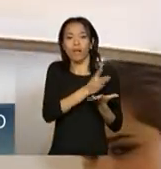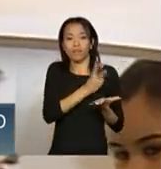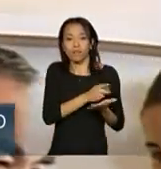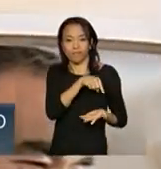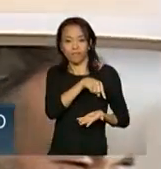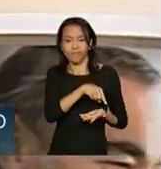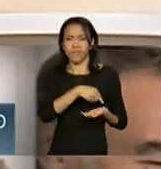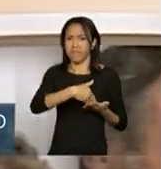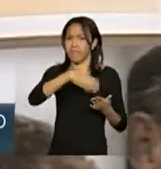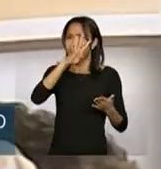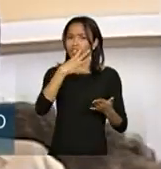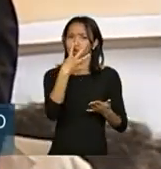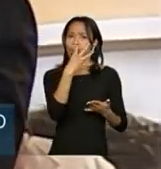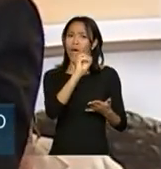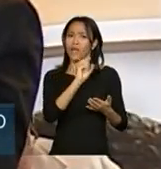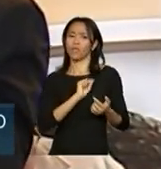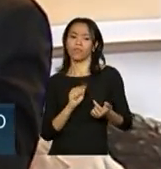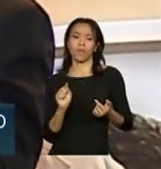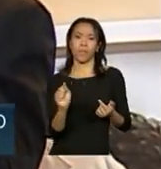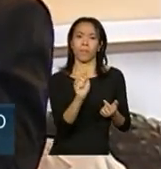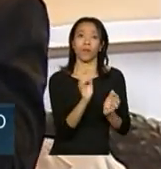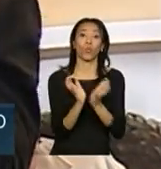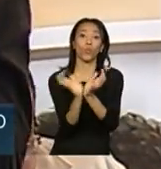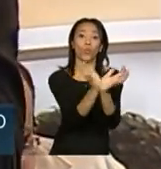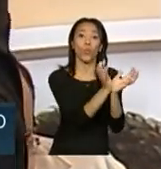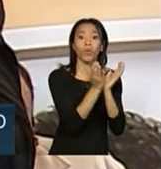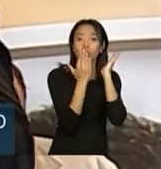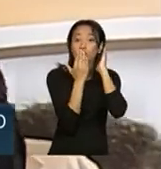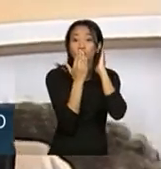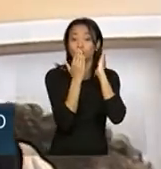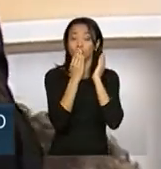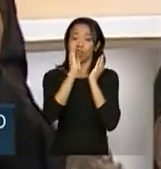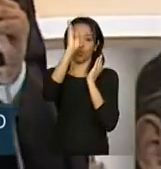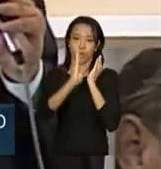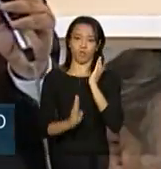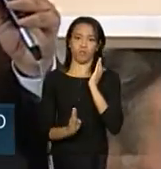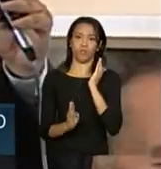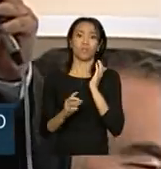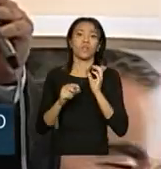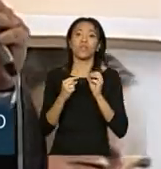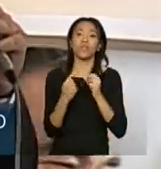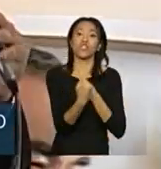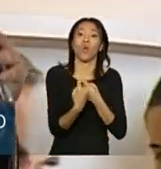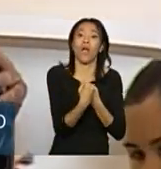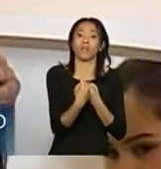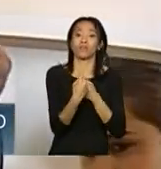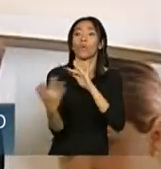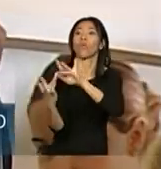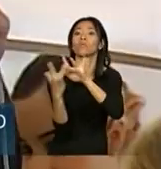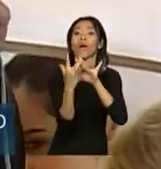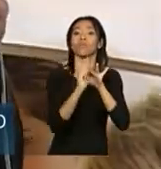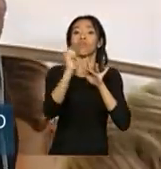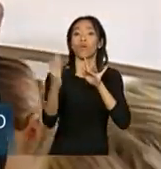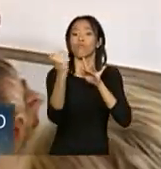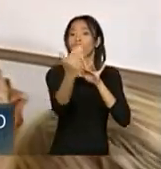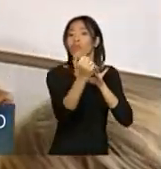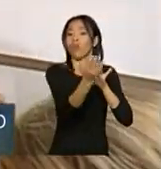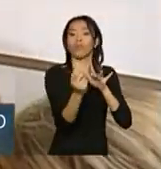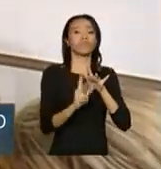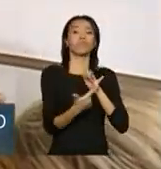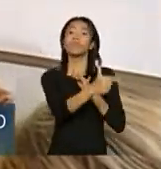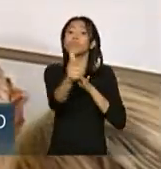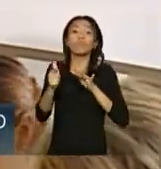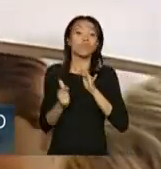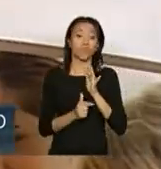comunidades indígenas do Brasil que são isoladas, continuam vivendo, sem contato fora,